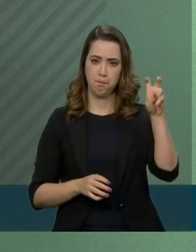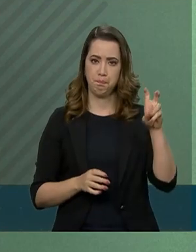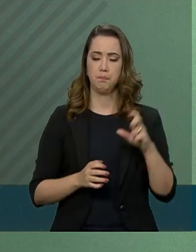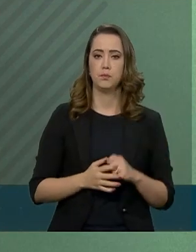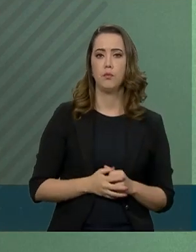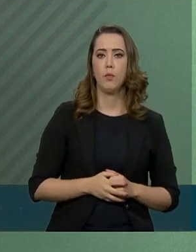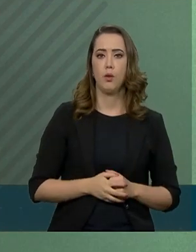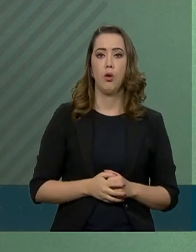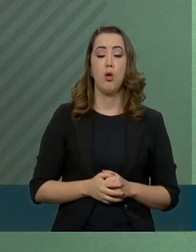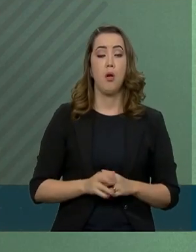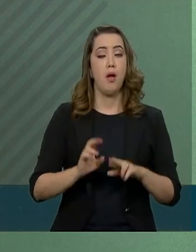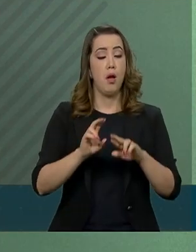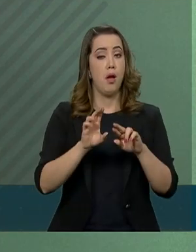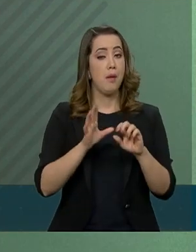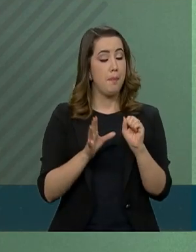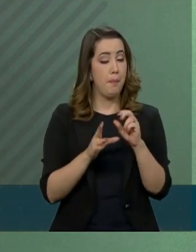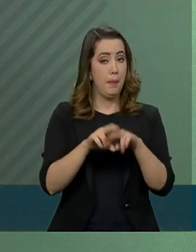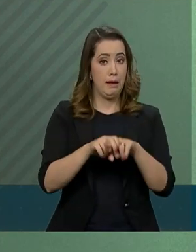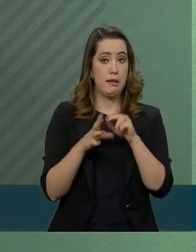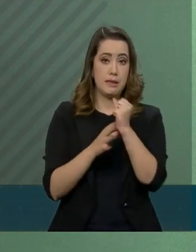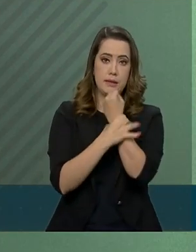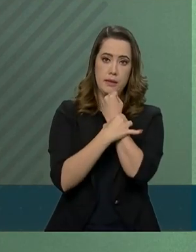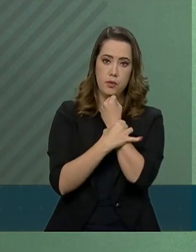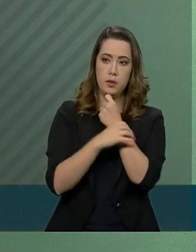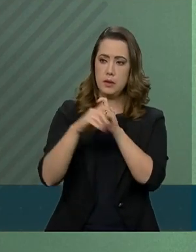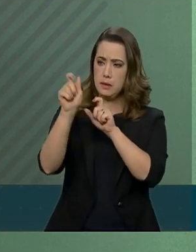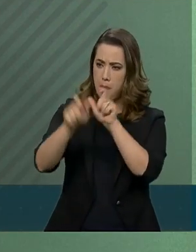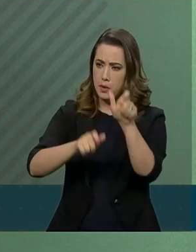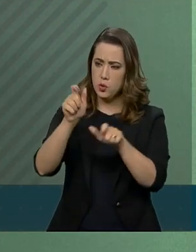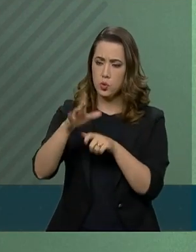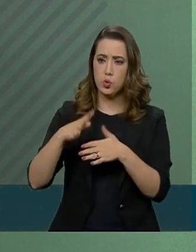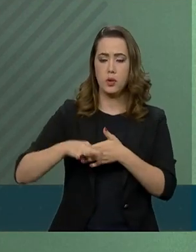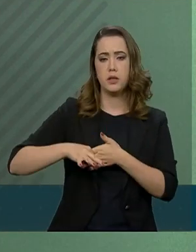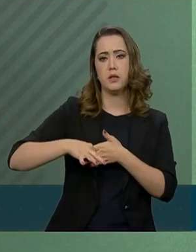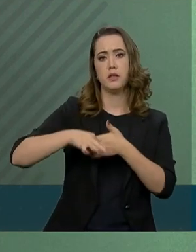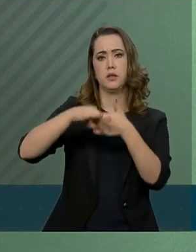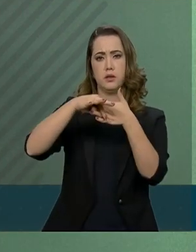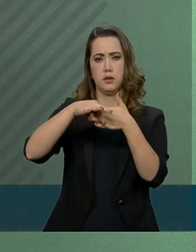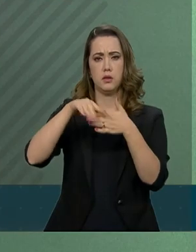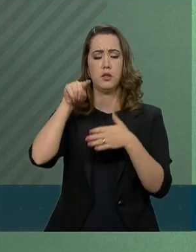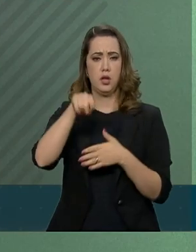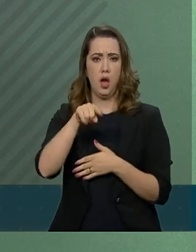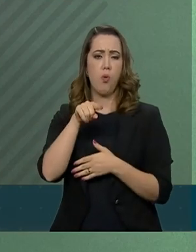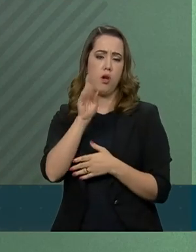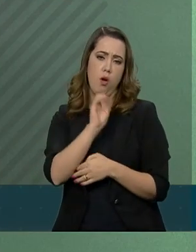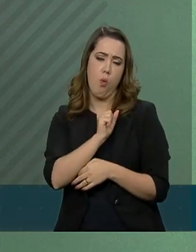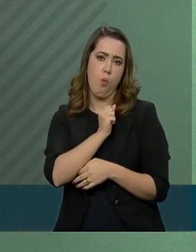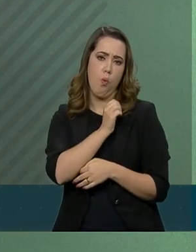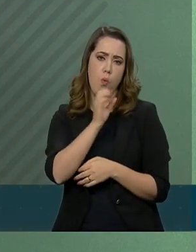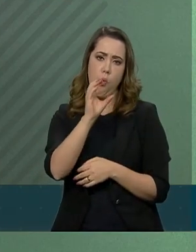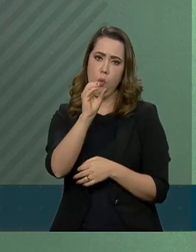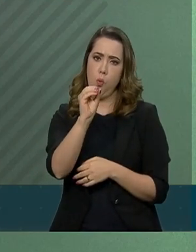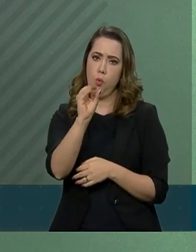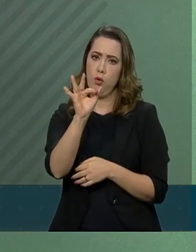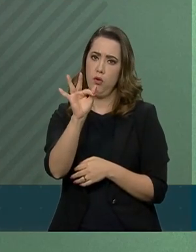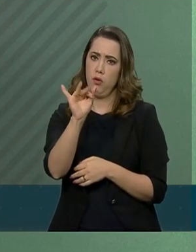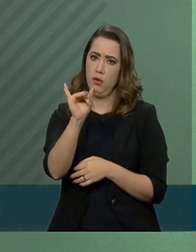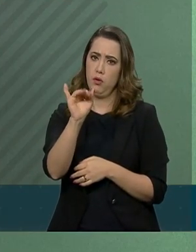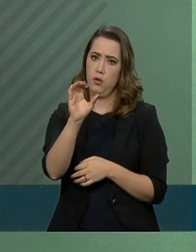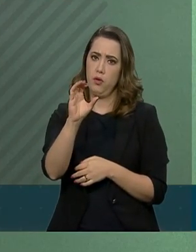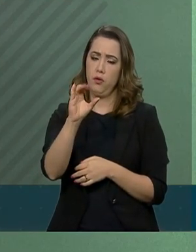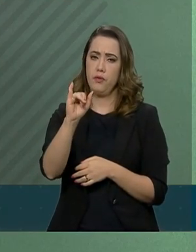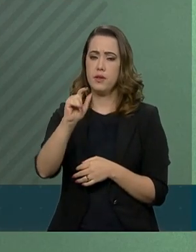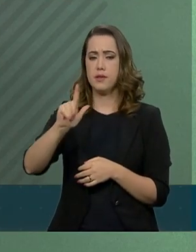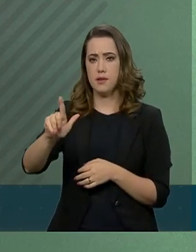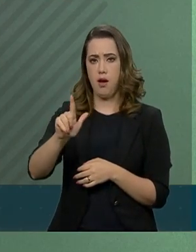segurança, o coordenador de segurança diária. este é um oficial designado a cada evento no qual o